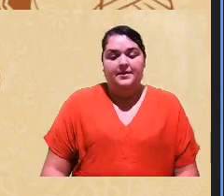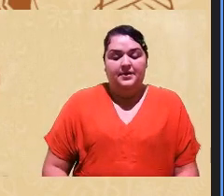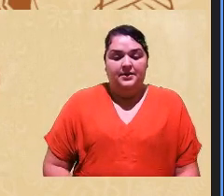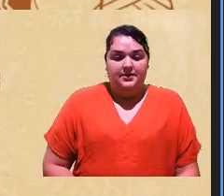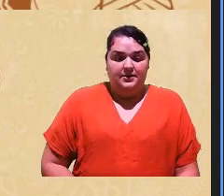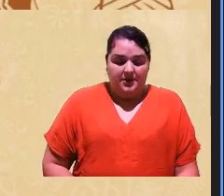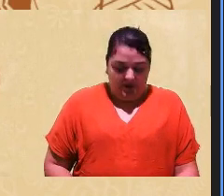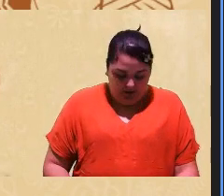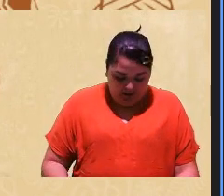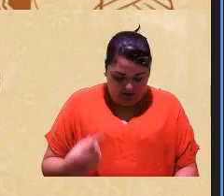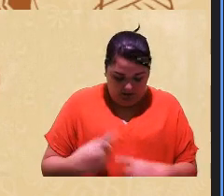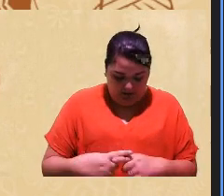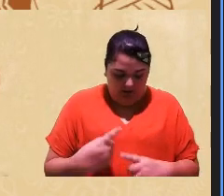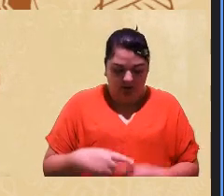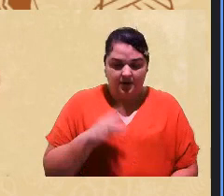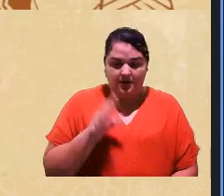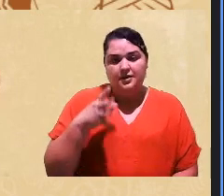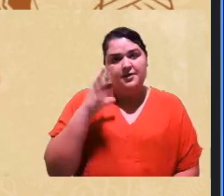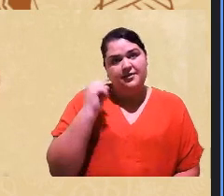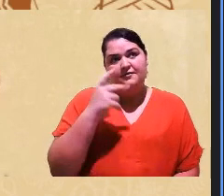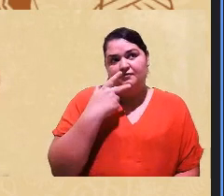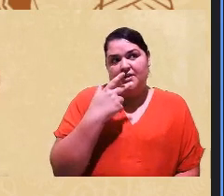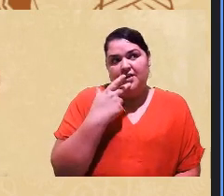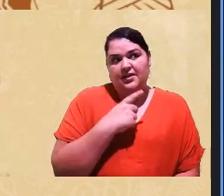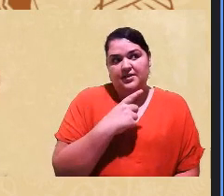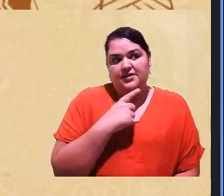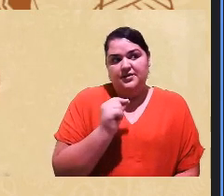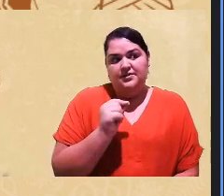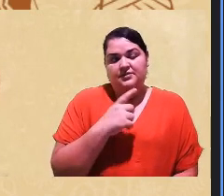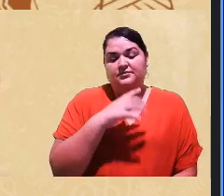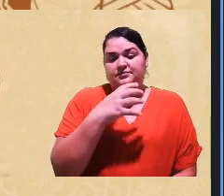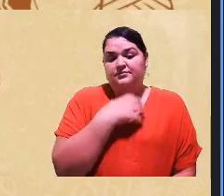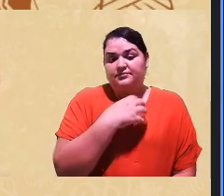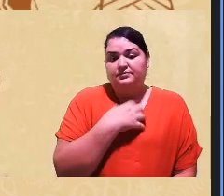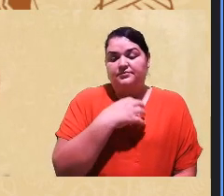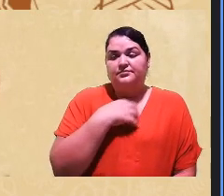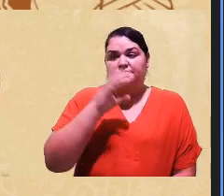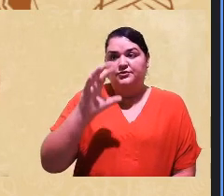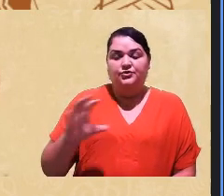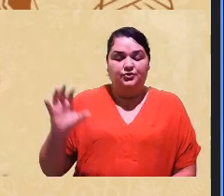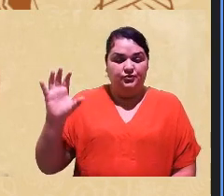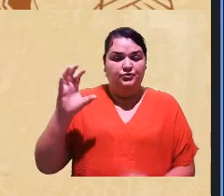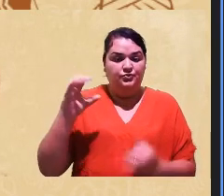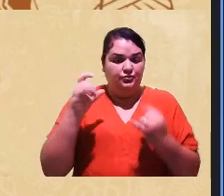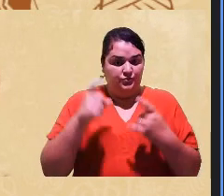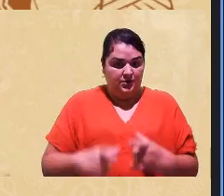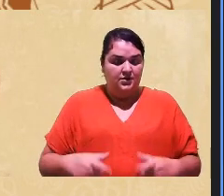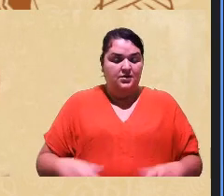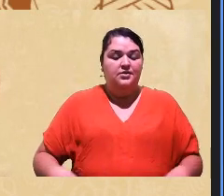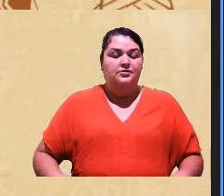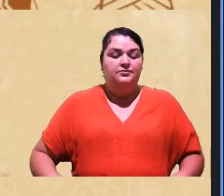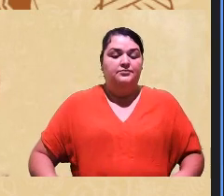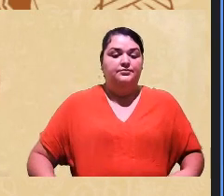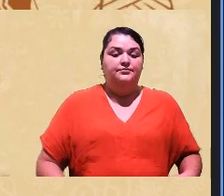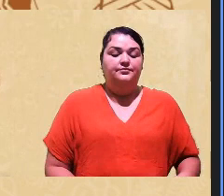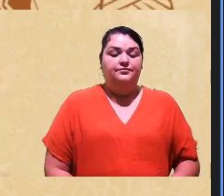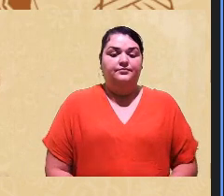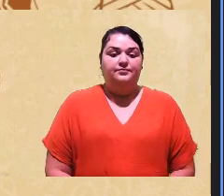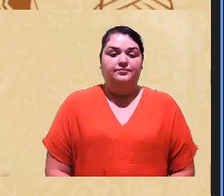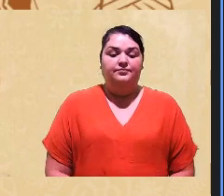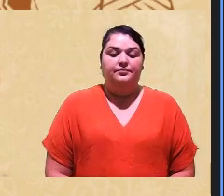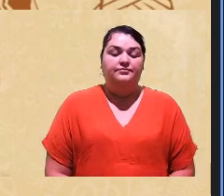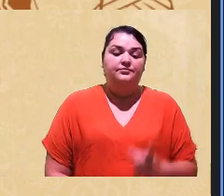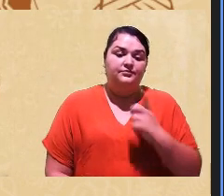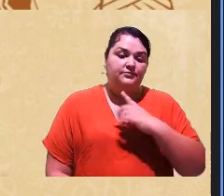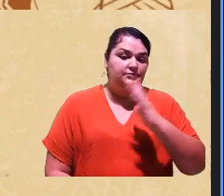eu já ouvi falar que determinada instituição ela desenvolve